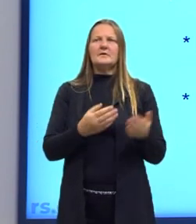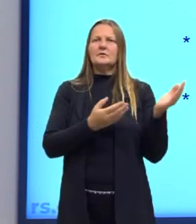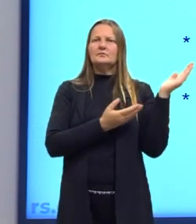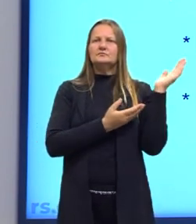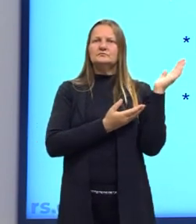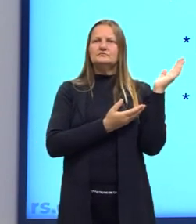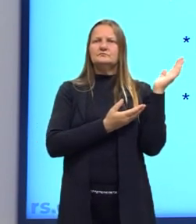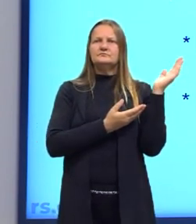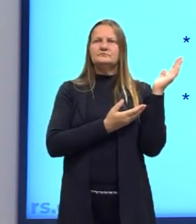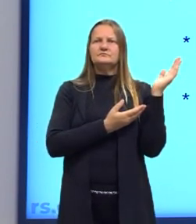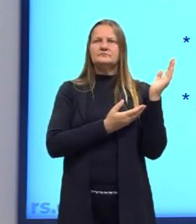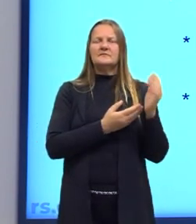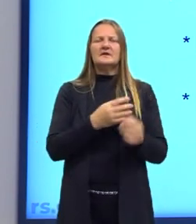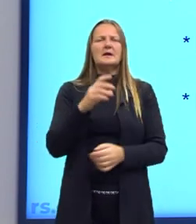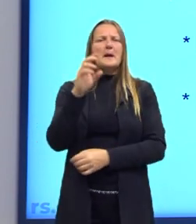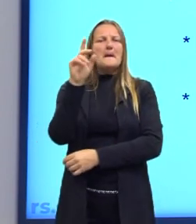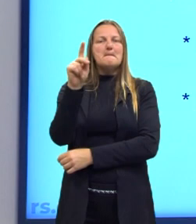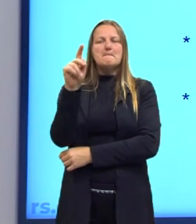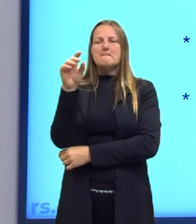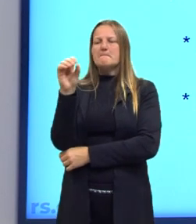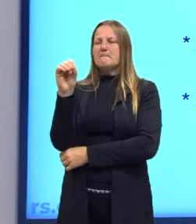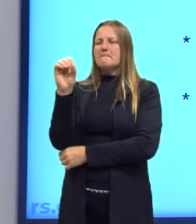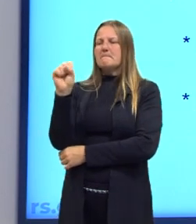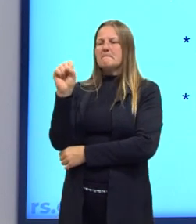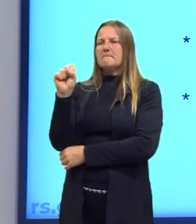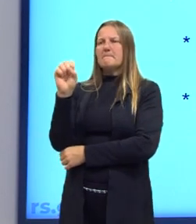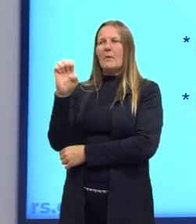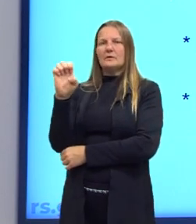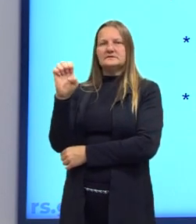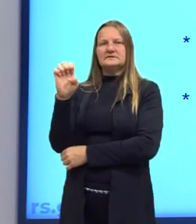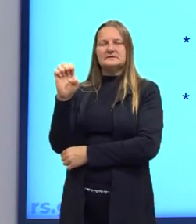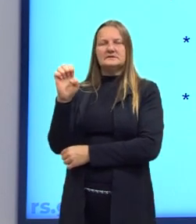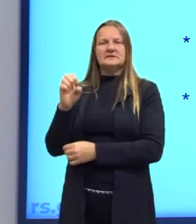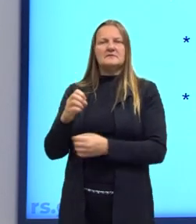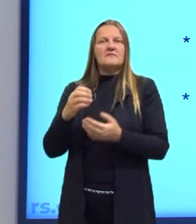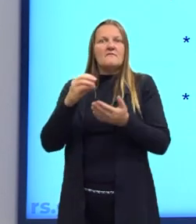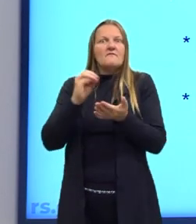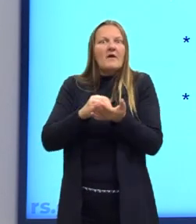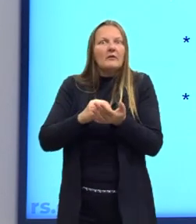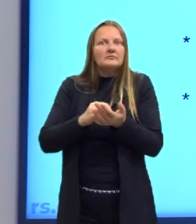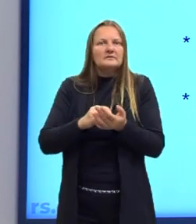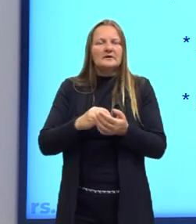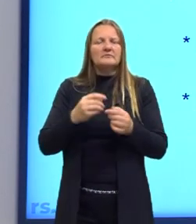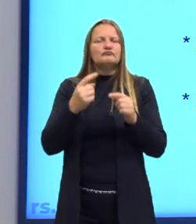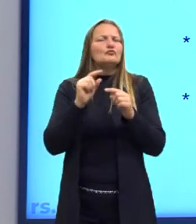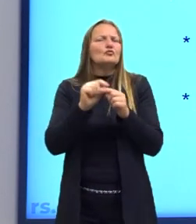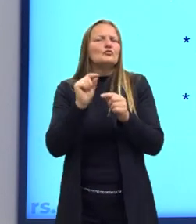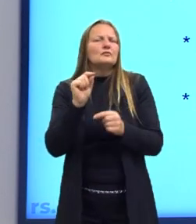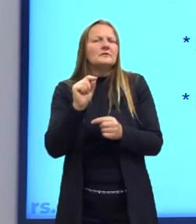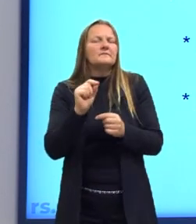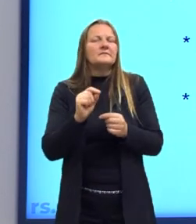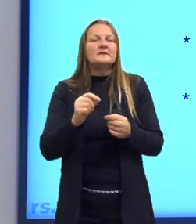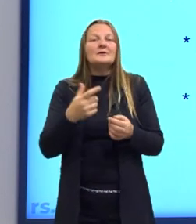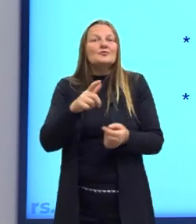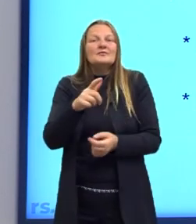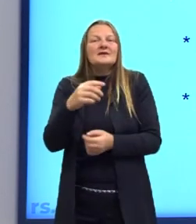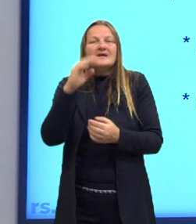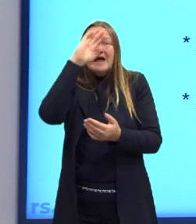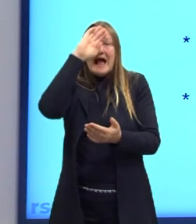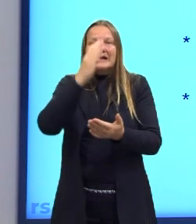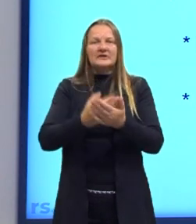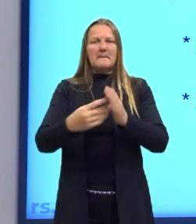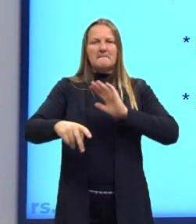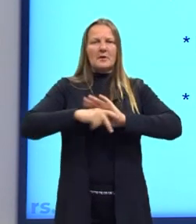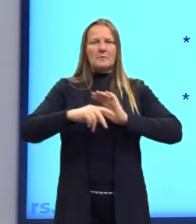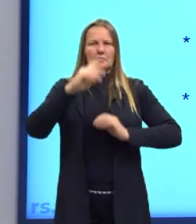em despossessão psicológica, o que gera a pobreza e a criminalidade. A pessoa não acreditar em